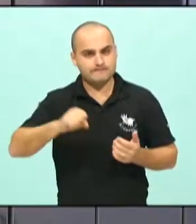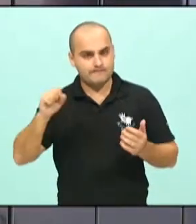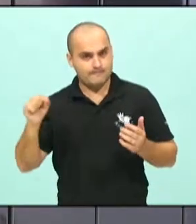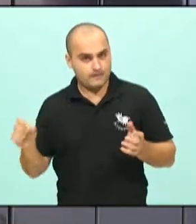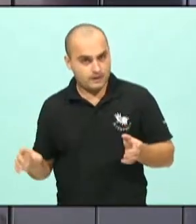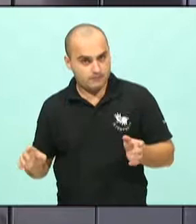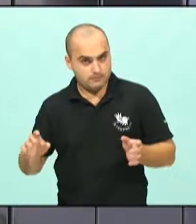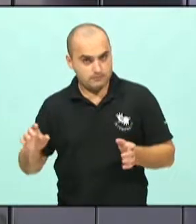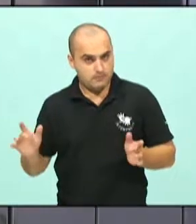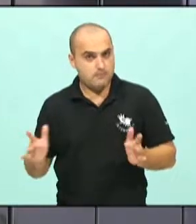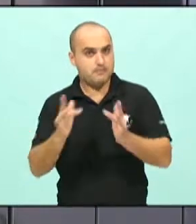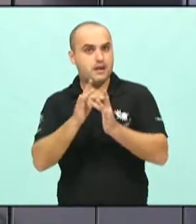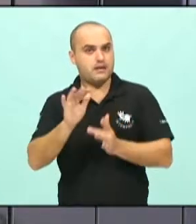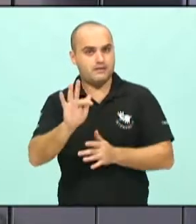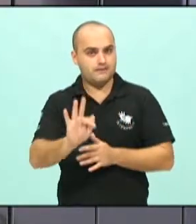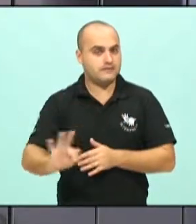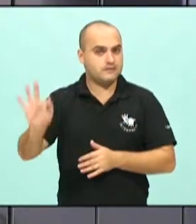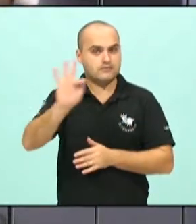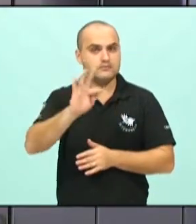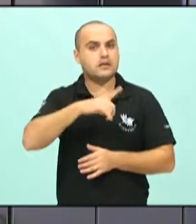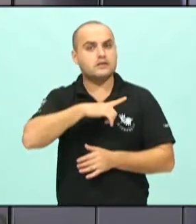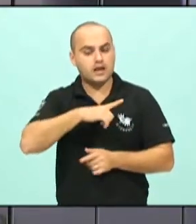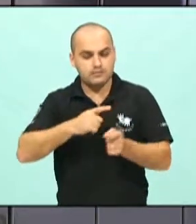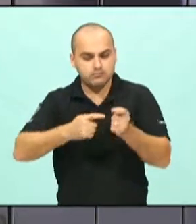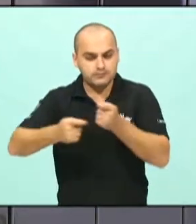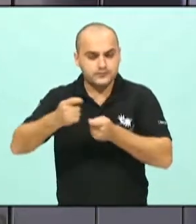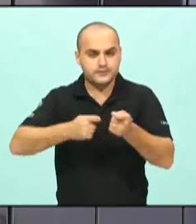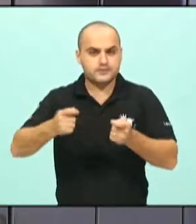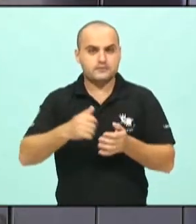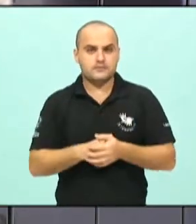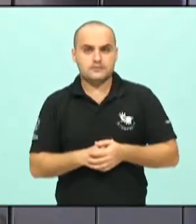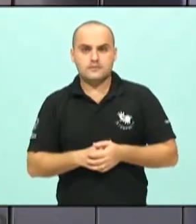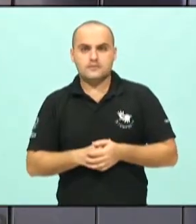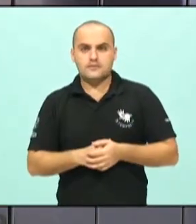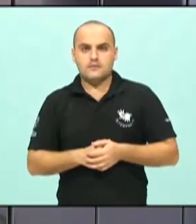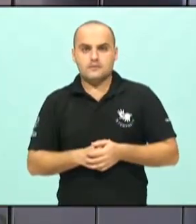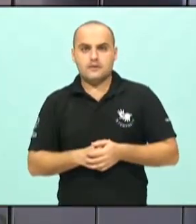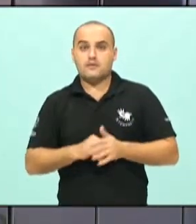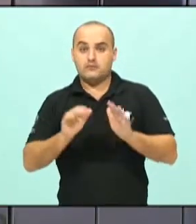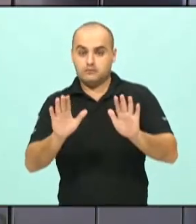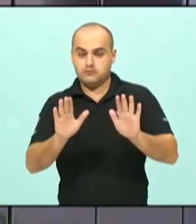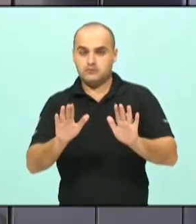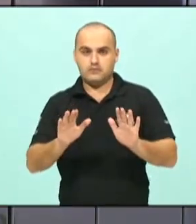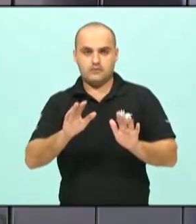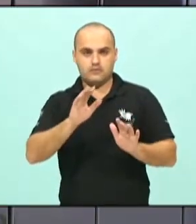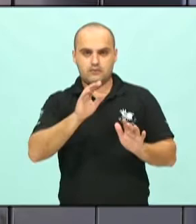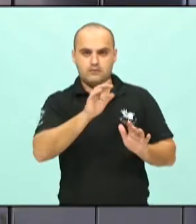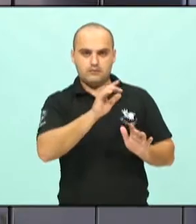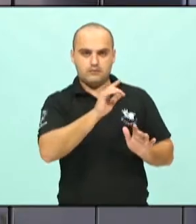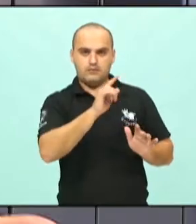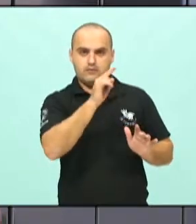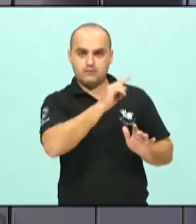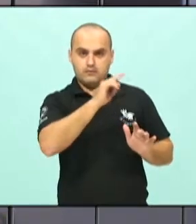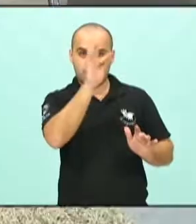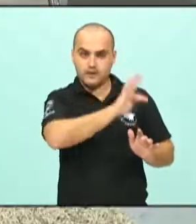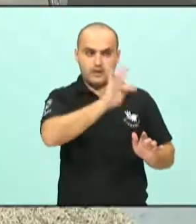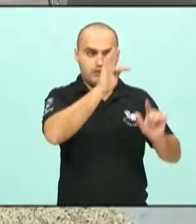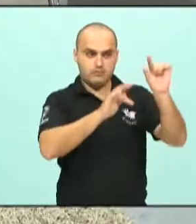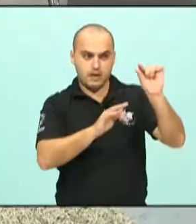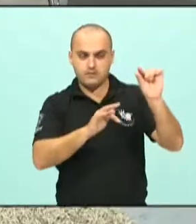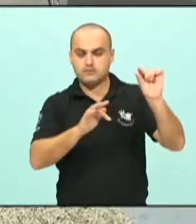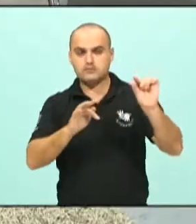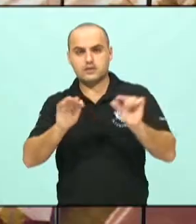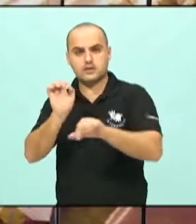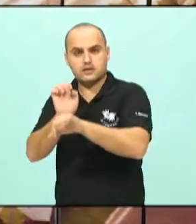Federativo, até para que aconteça esses ajustes, menos para o governo federal, mais para os estados e bem mais para os municípios, é o que eu penso.